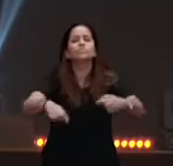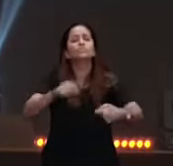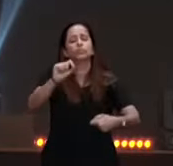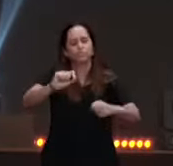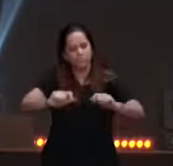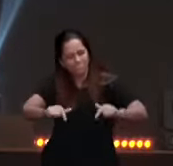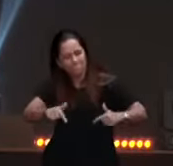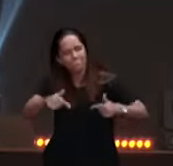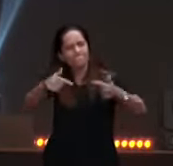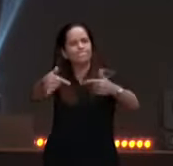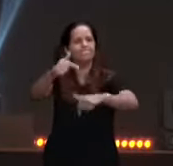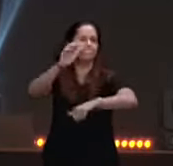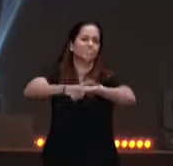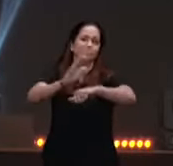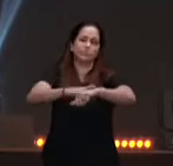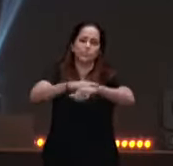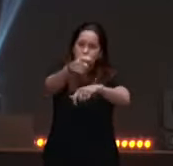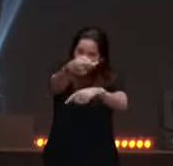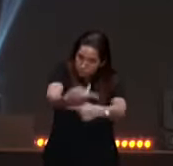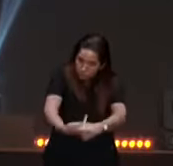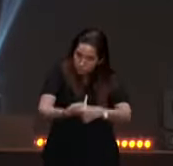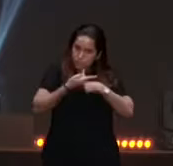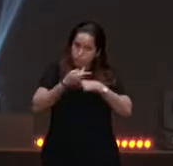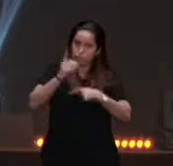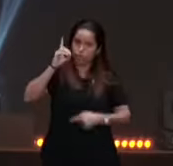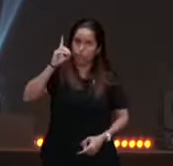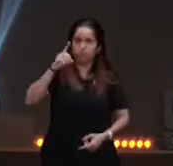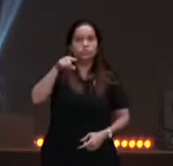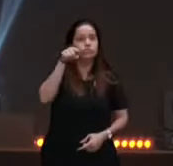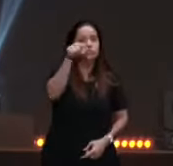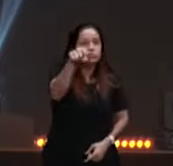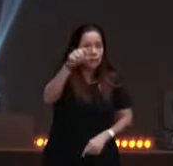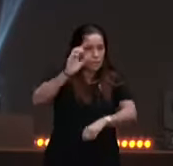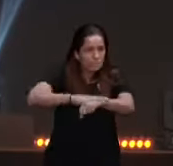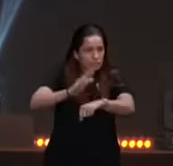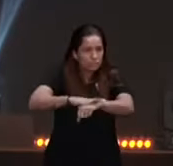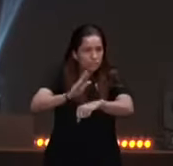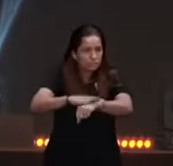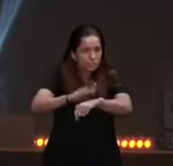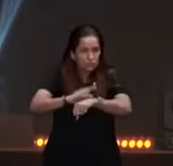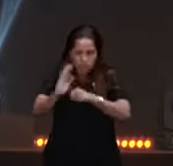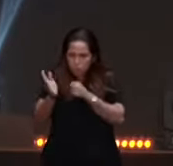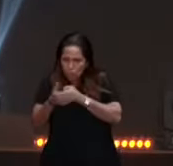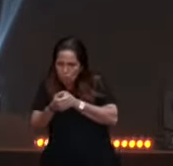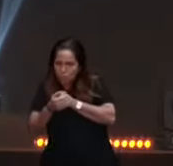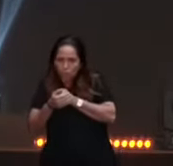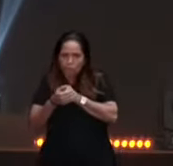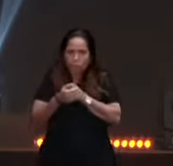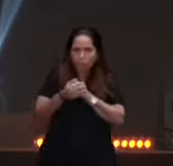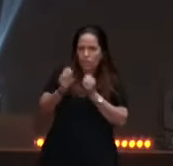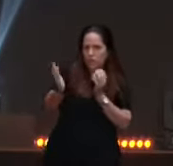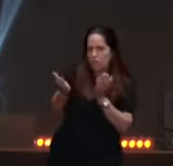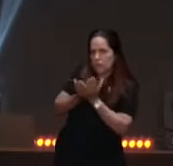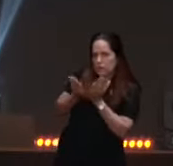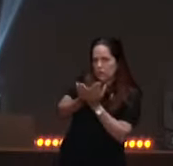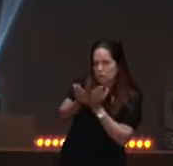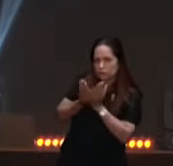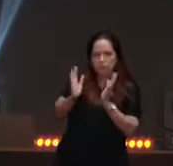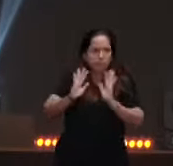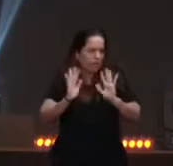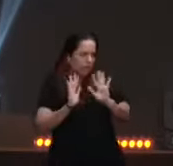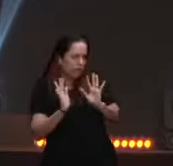se se envergonhar de tomar posição, diante do mundo em meu nome, eu também, quando, eu voltar com o meu pai,